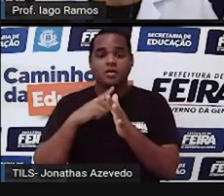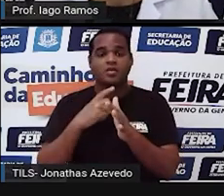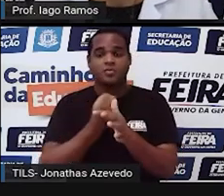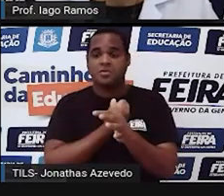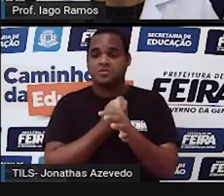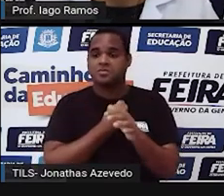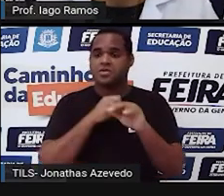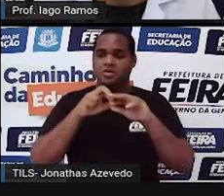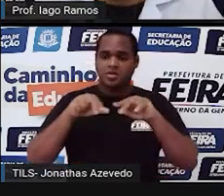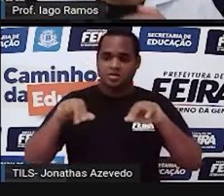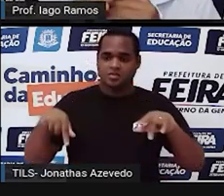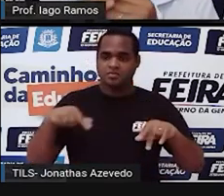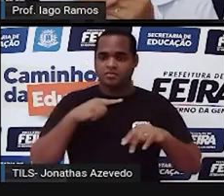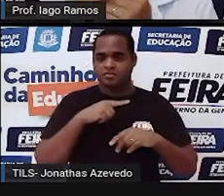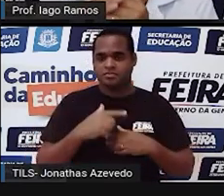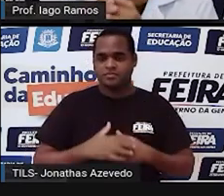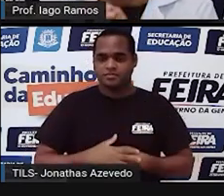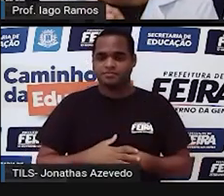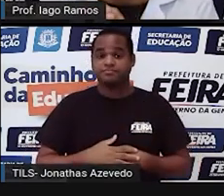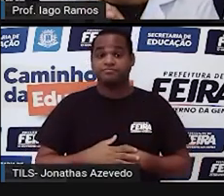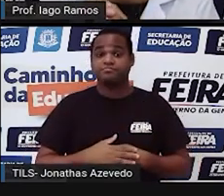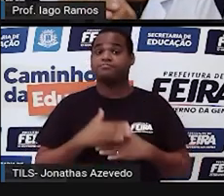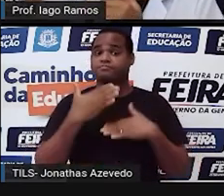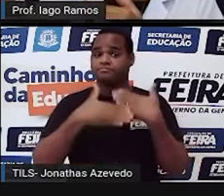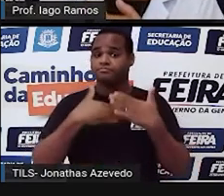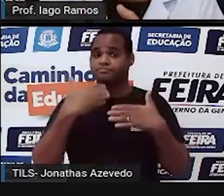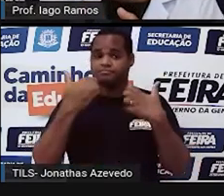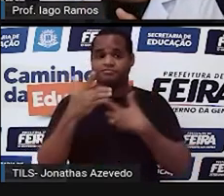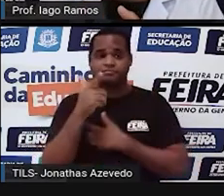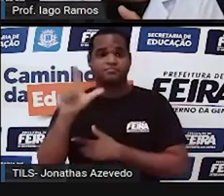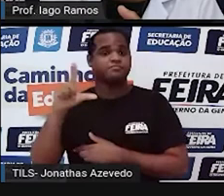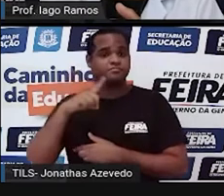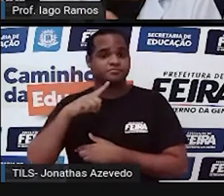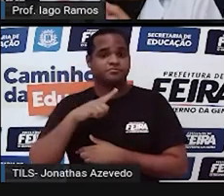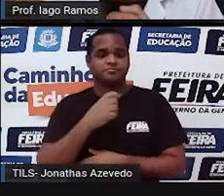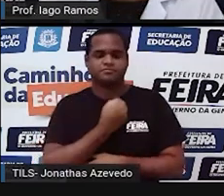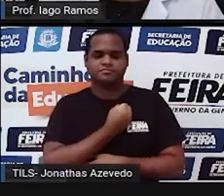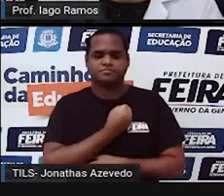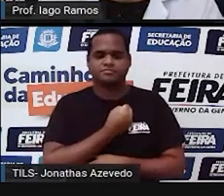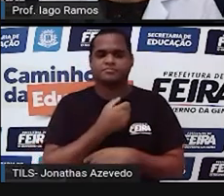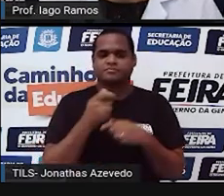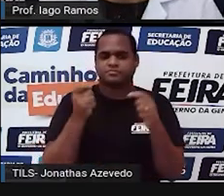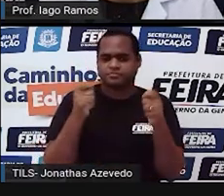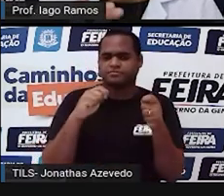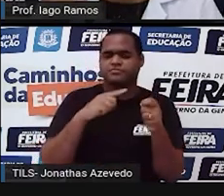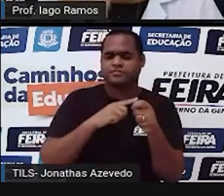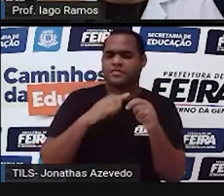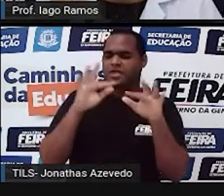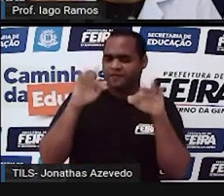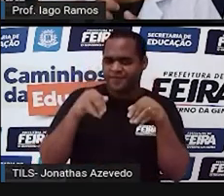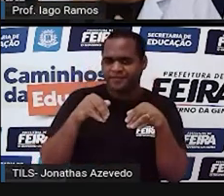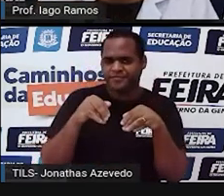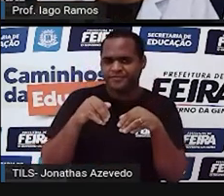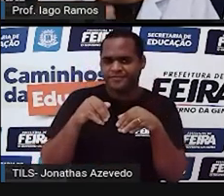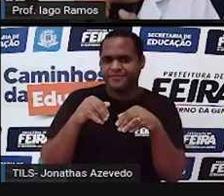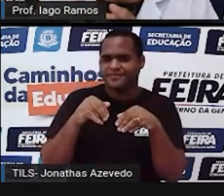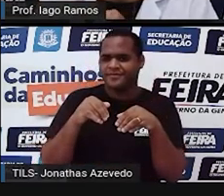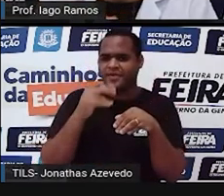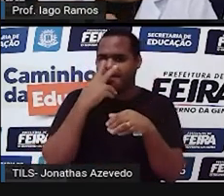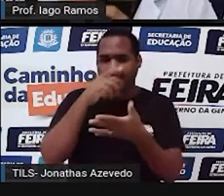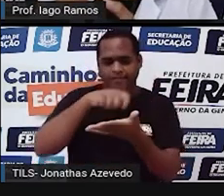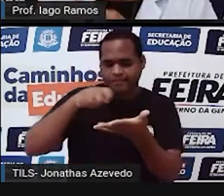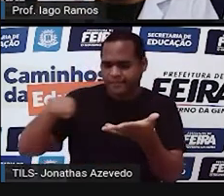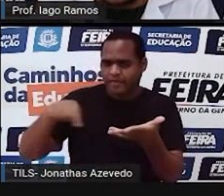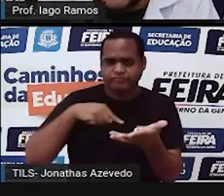números, né? Que vem após um outro e que também são infinitos. A gente não consegue escrever